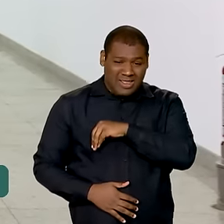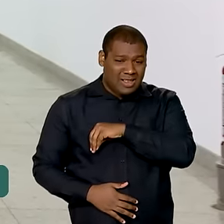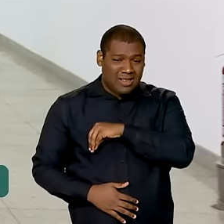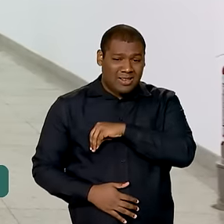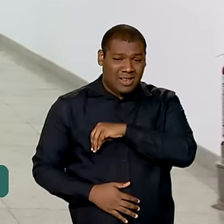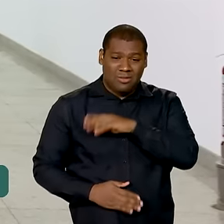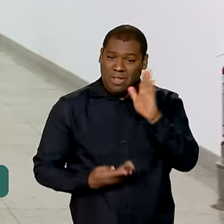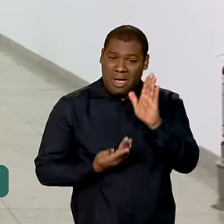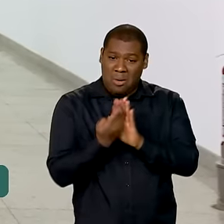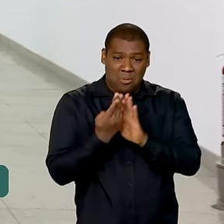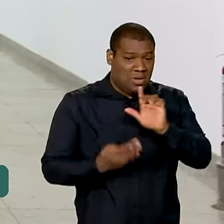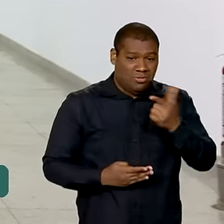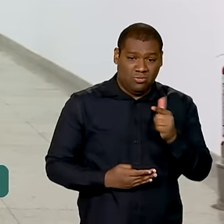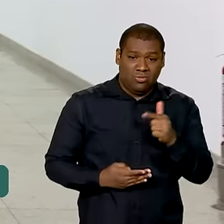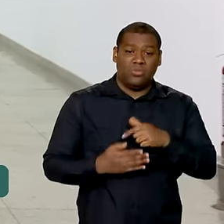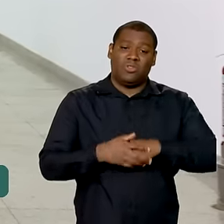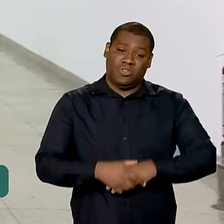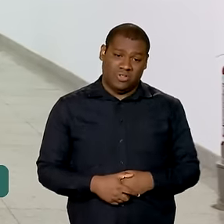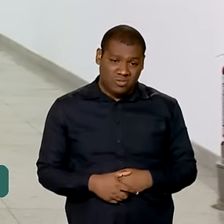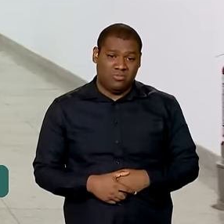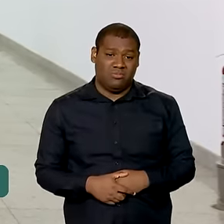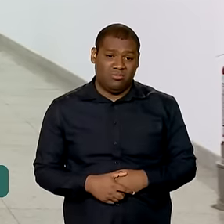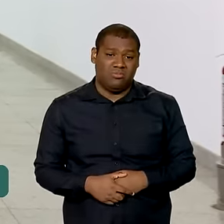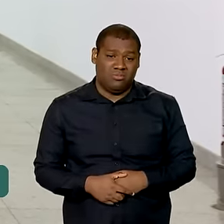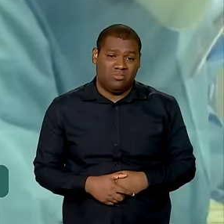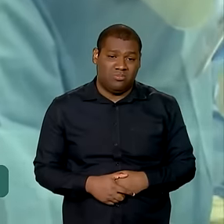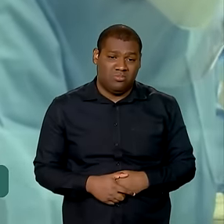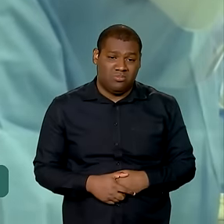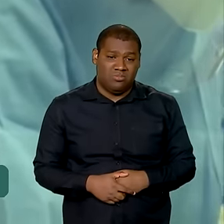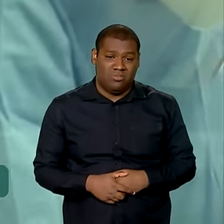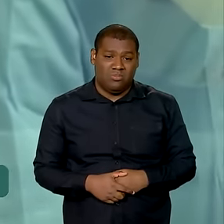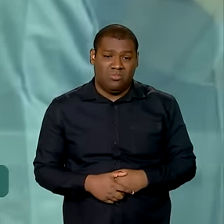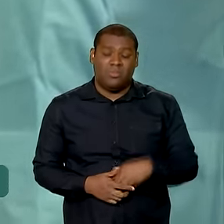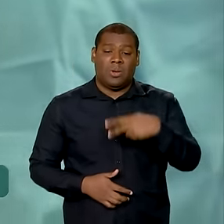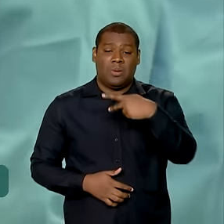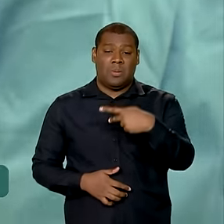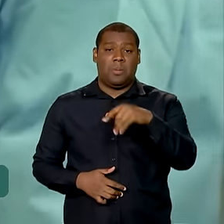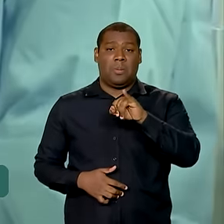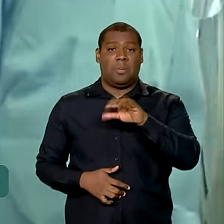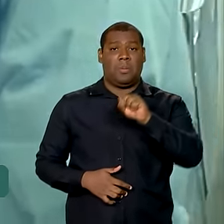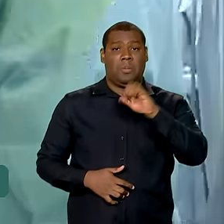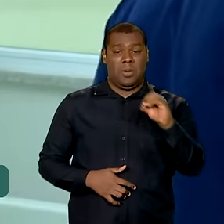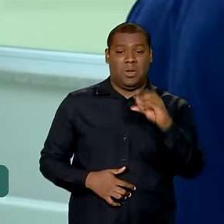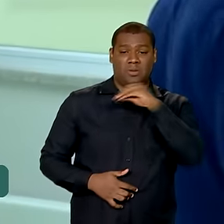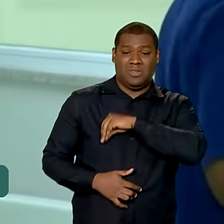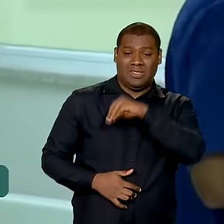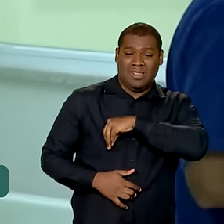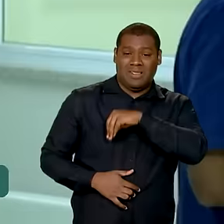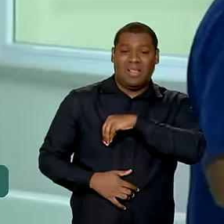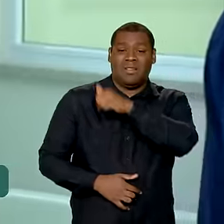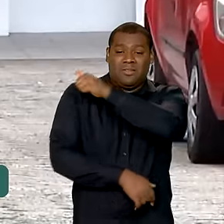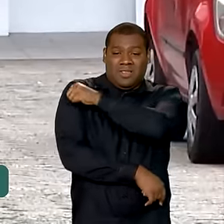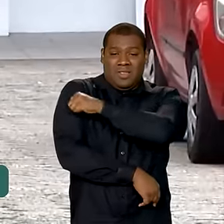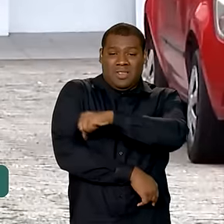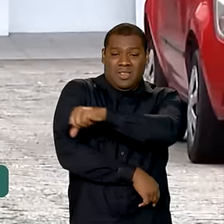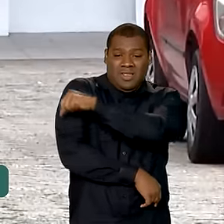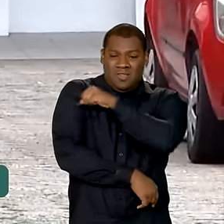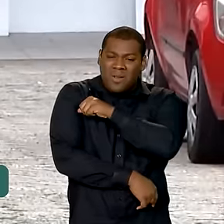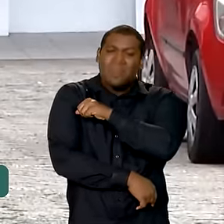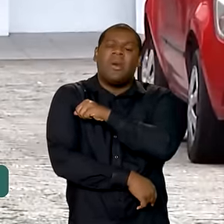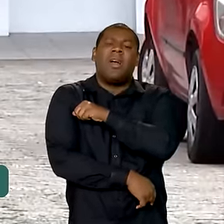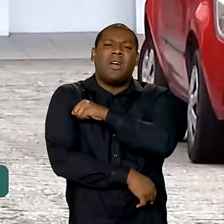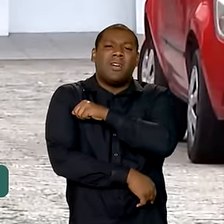era um dos principais problemas enfrentados. O piso salarial da enfermagem já existia